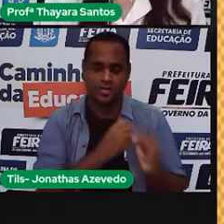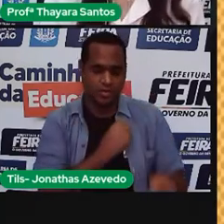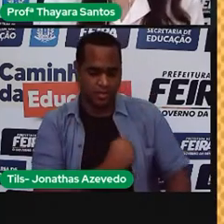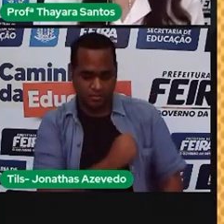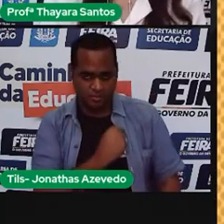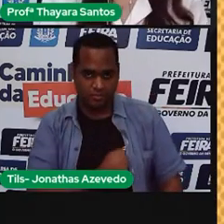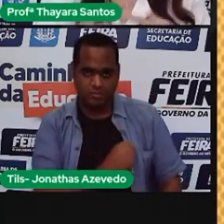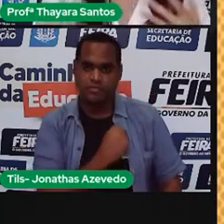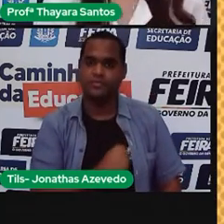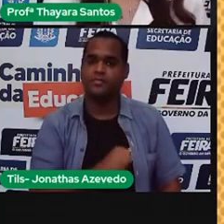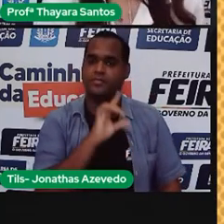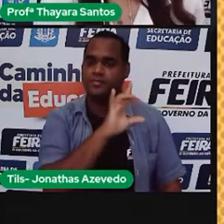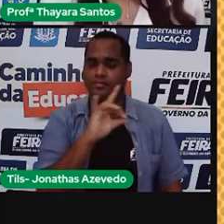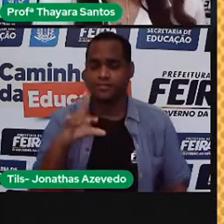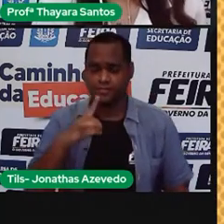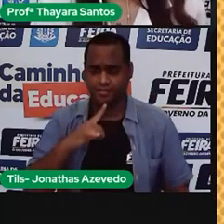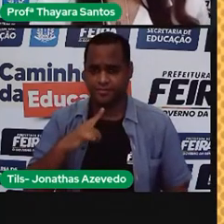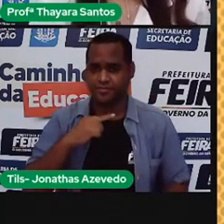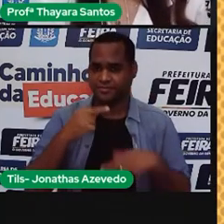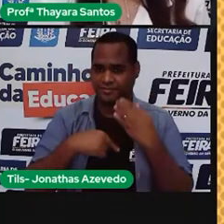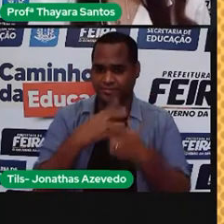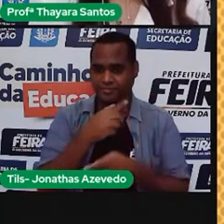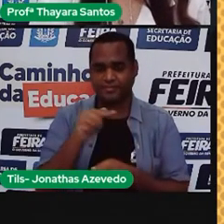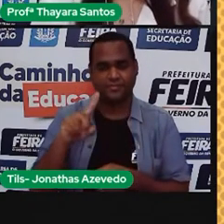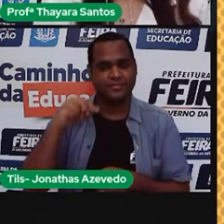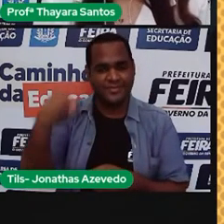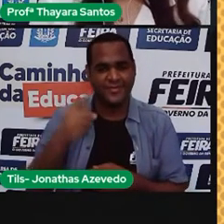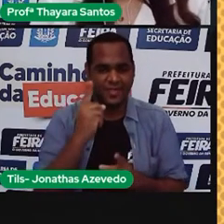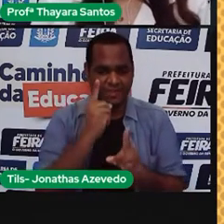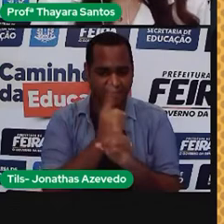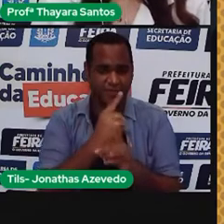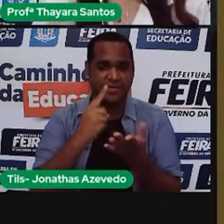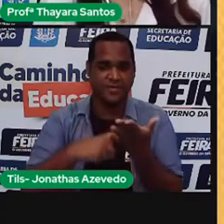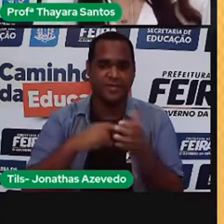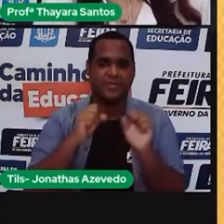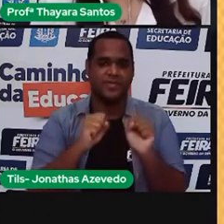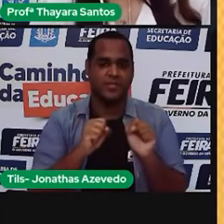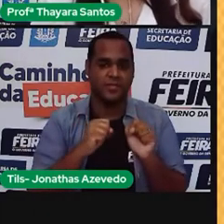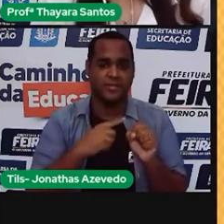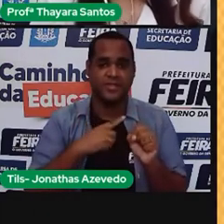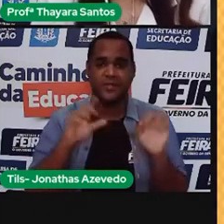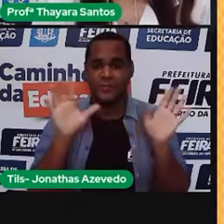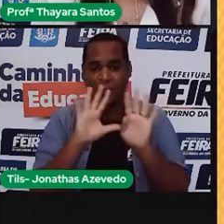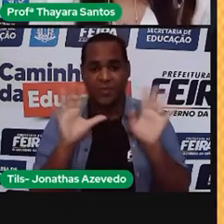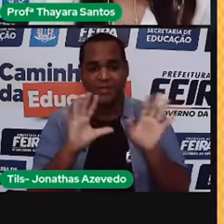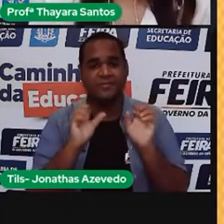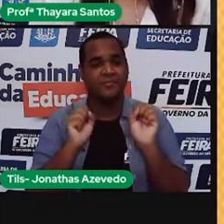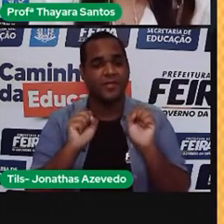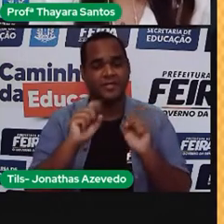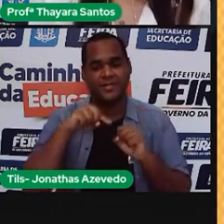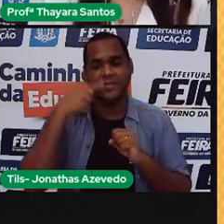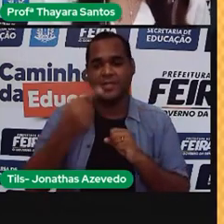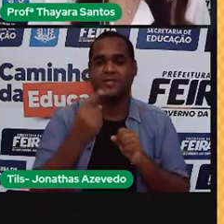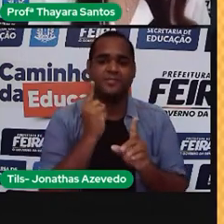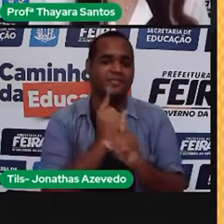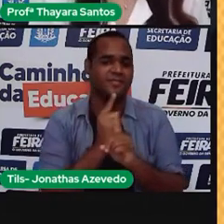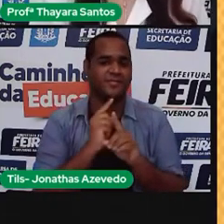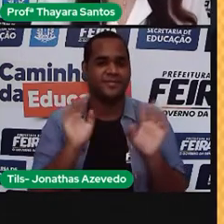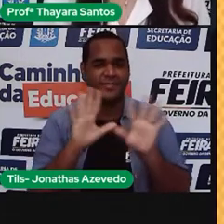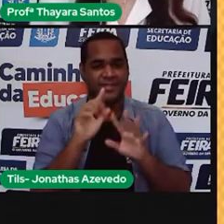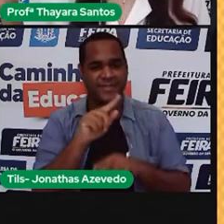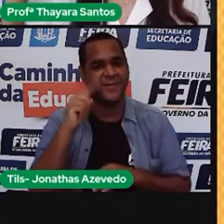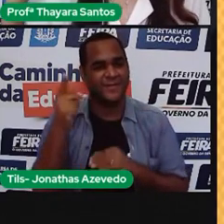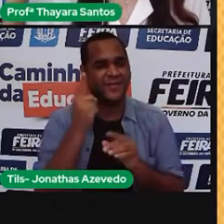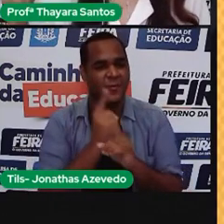saudade de vocês. Mas eu sei que semana que vem a gente já tem um encontro marcado. Então, eu fico por aqui. E aguardo vocês até a aula da semana